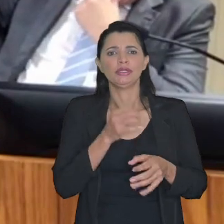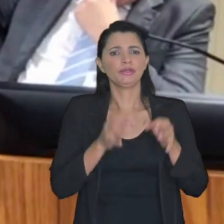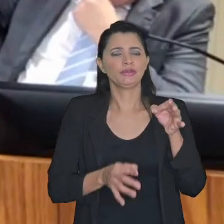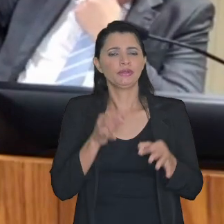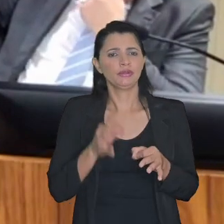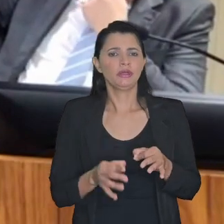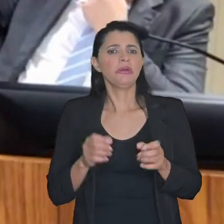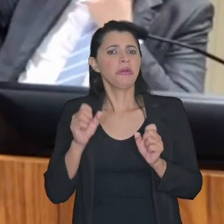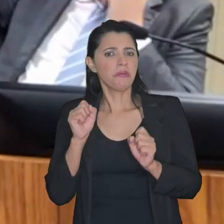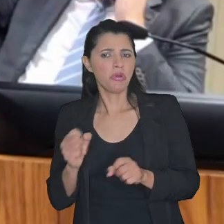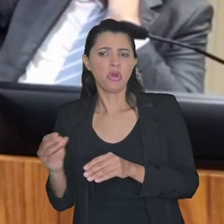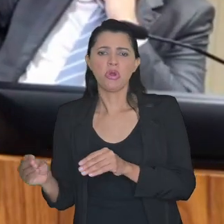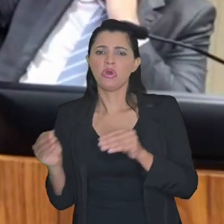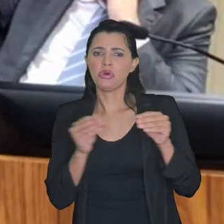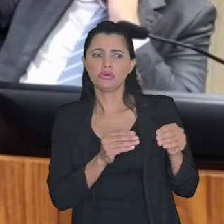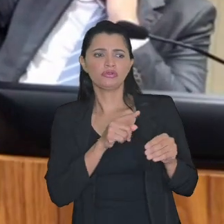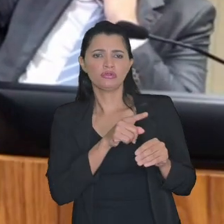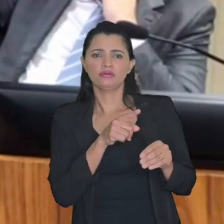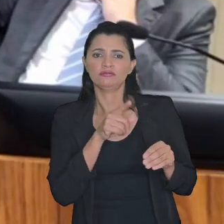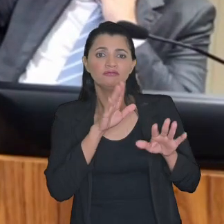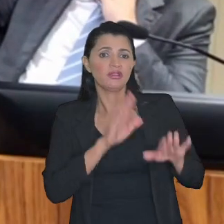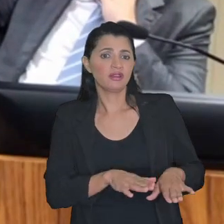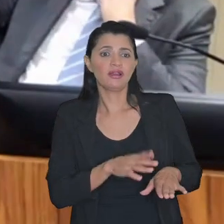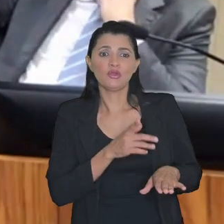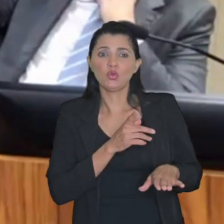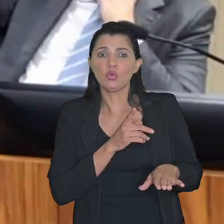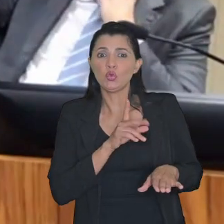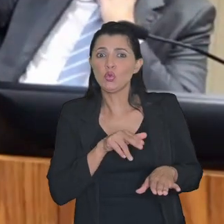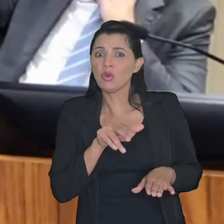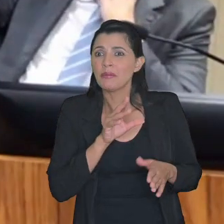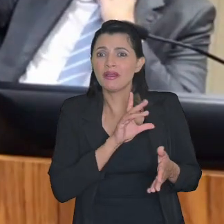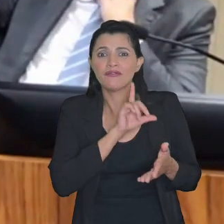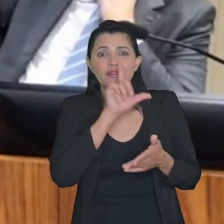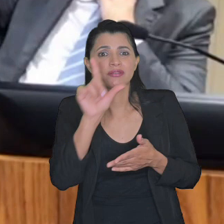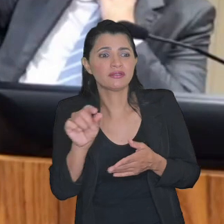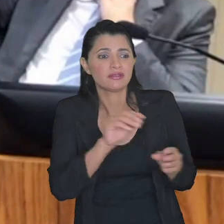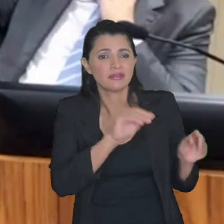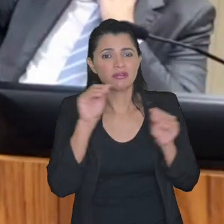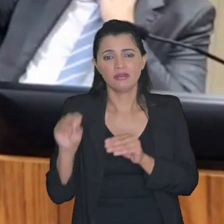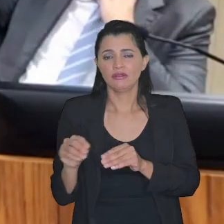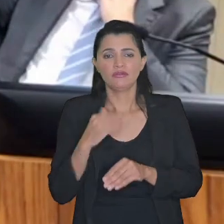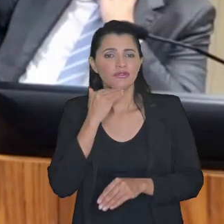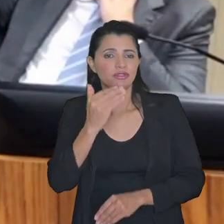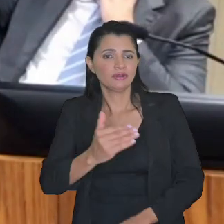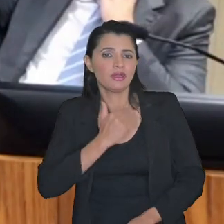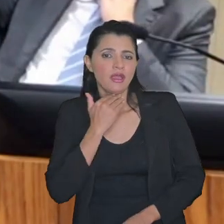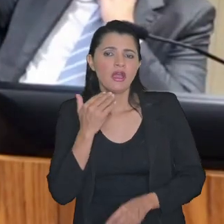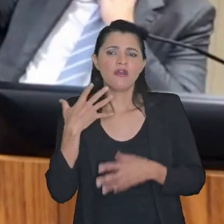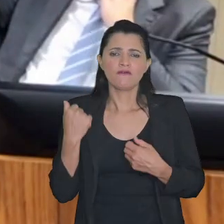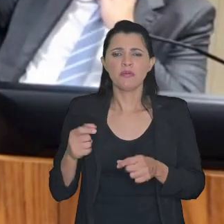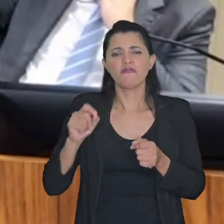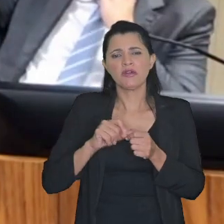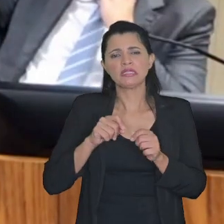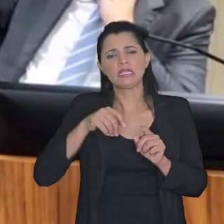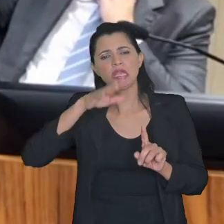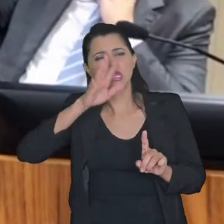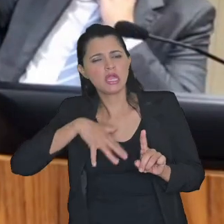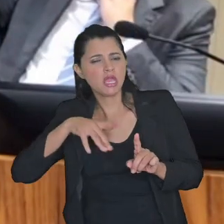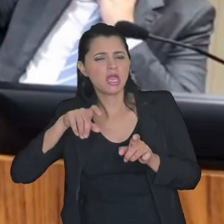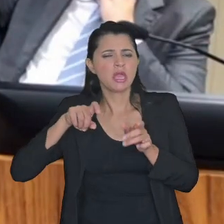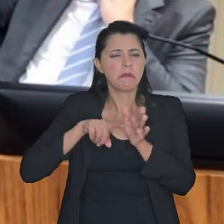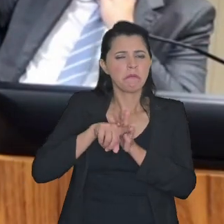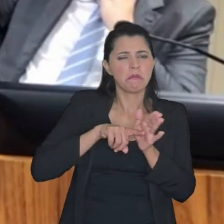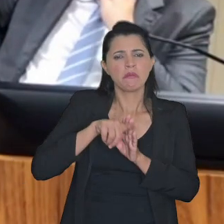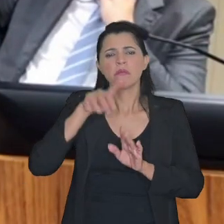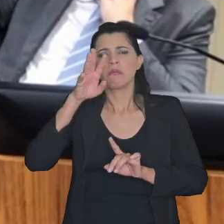eventualmente eu posso enviar não vai sair nunca mais de lá porque não vai servir então vamos fazer uma perícia como que você